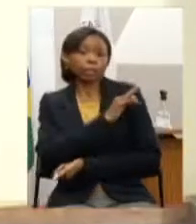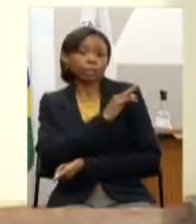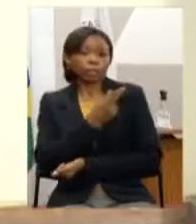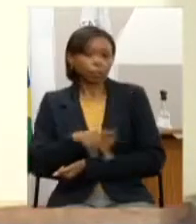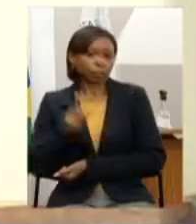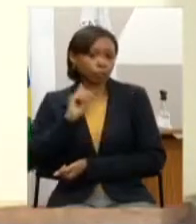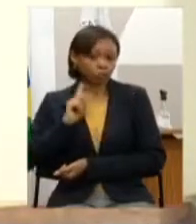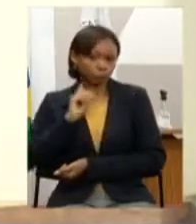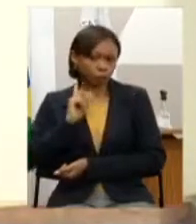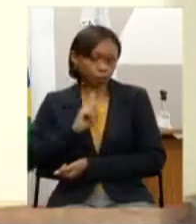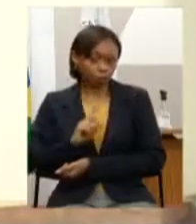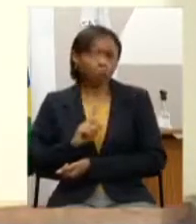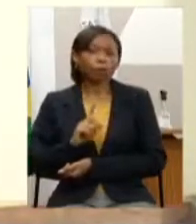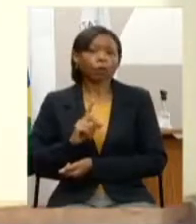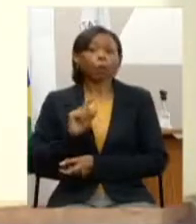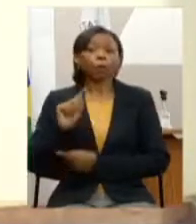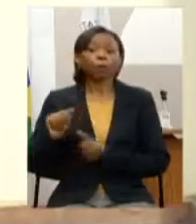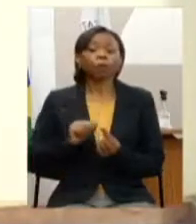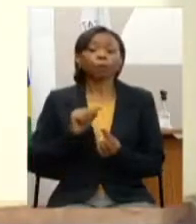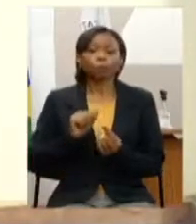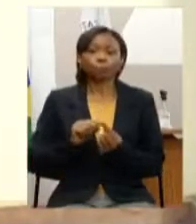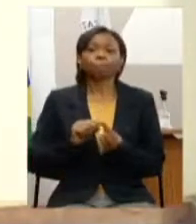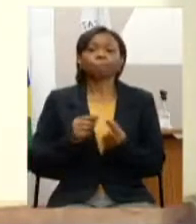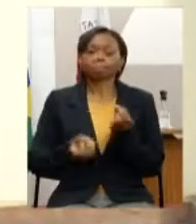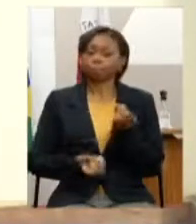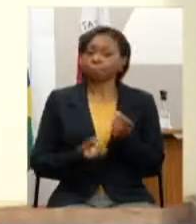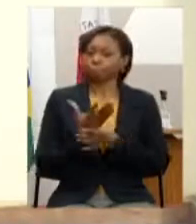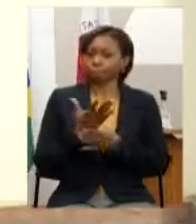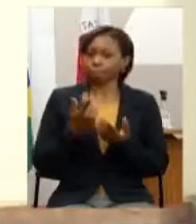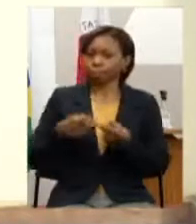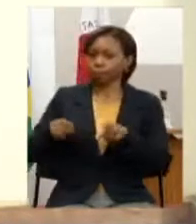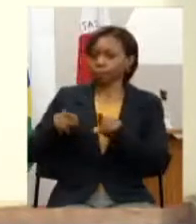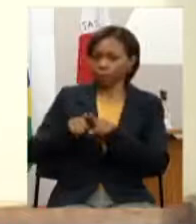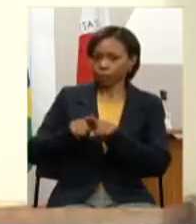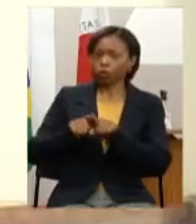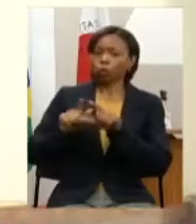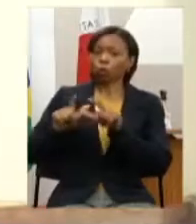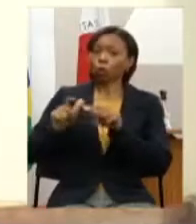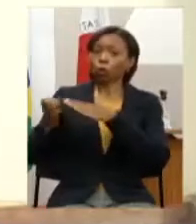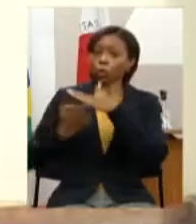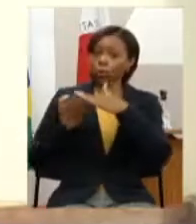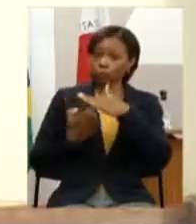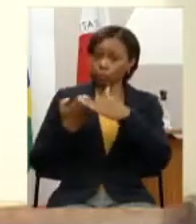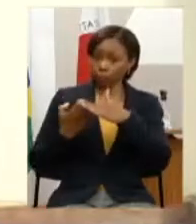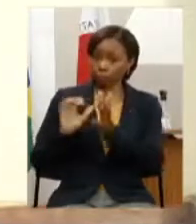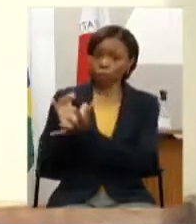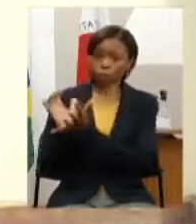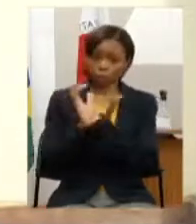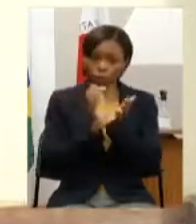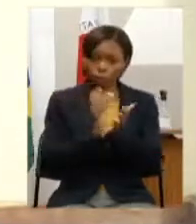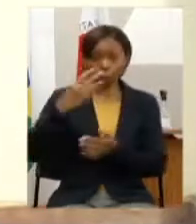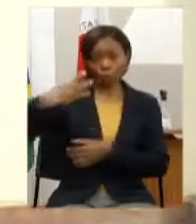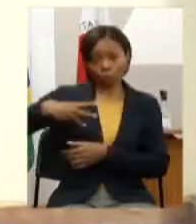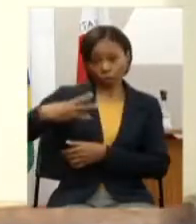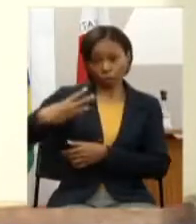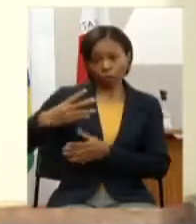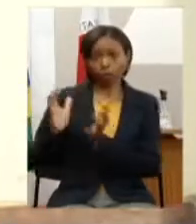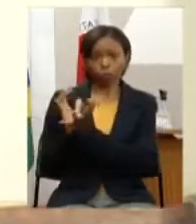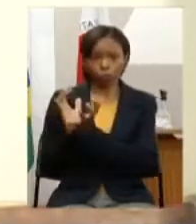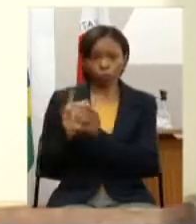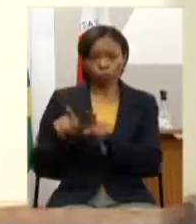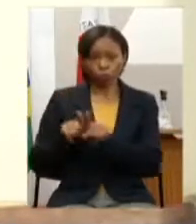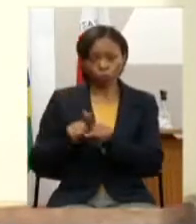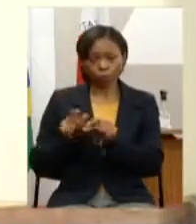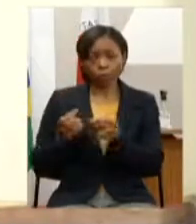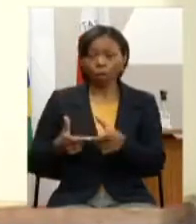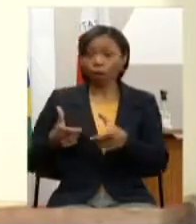para que seja estabelecido parceria com entidades de classe e do terceiro setor com o objetivo de aumentar a oferta de